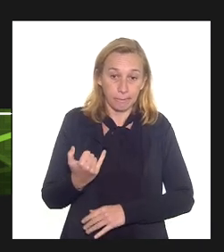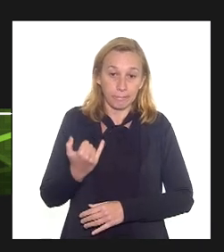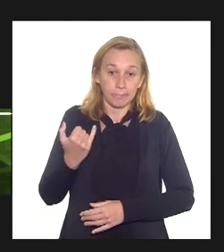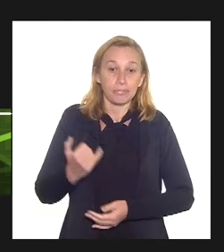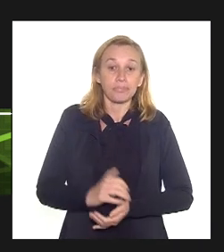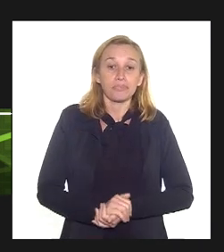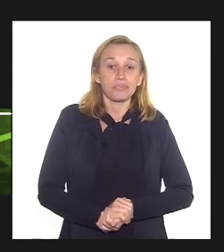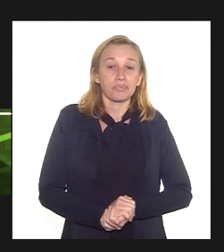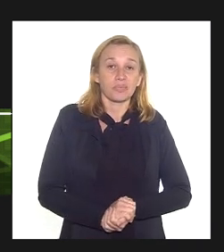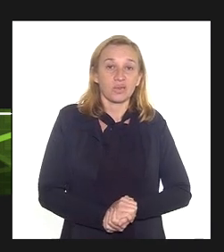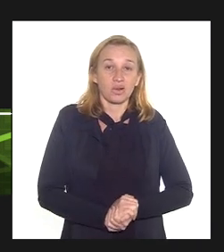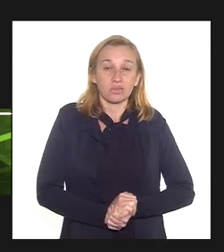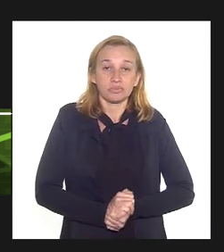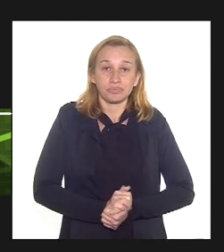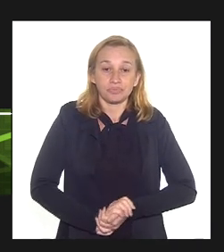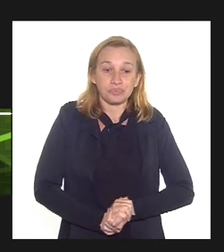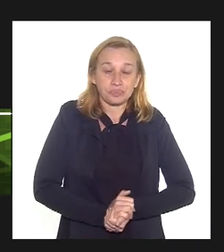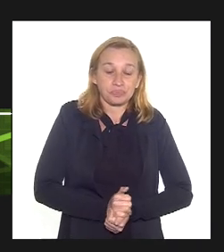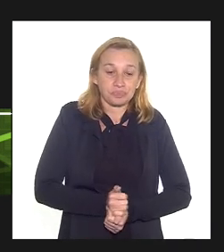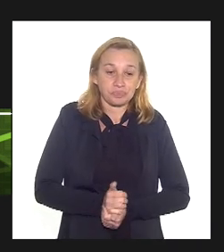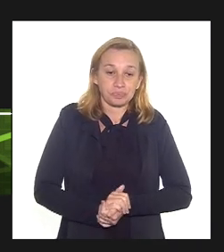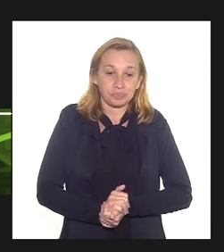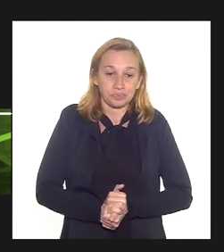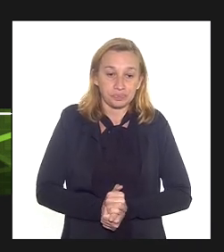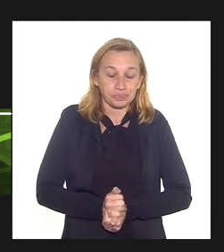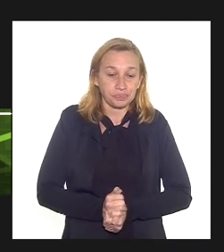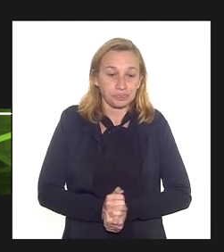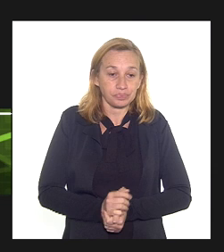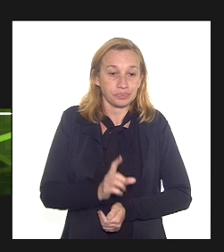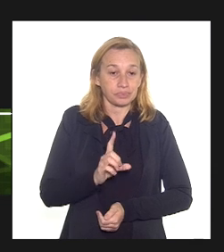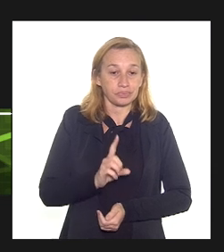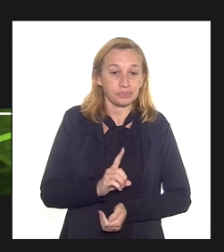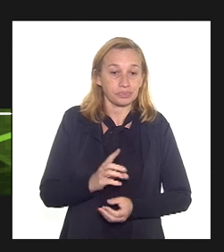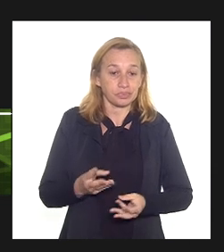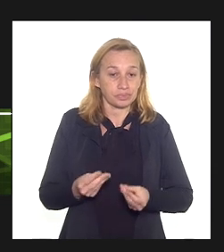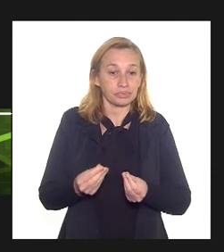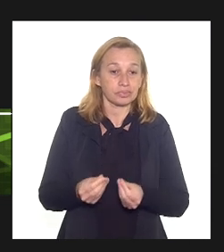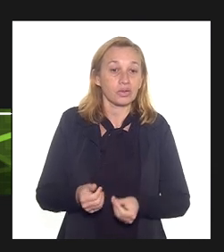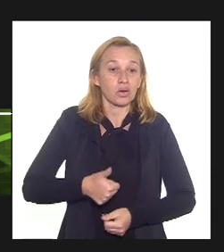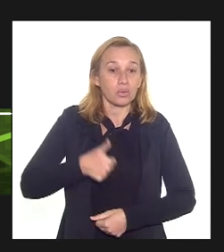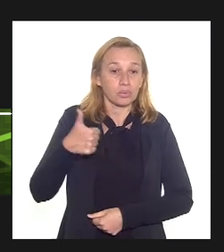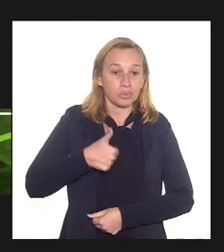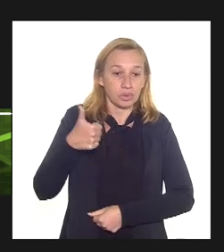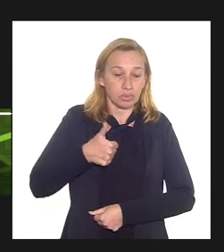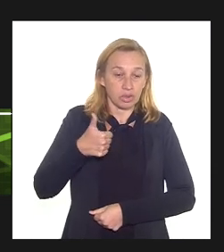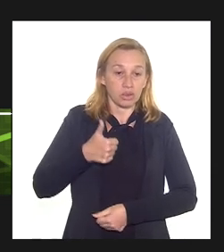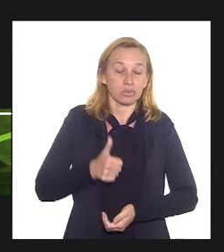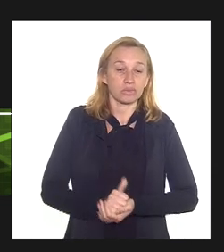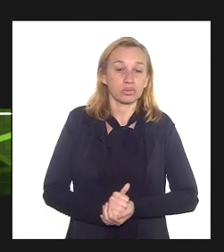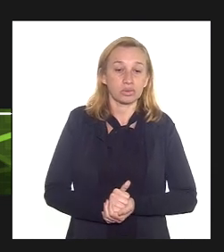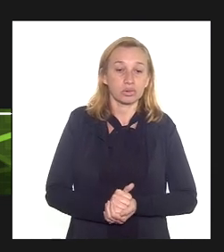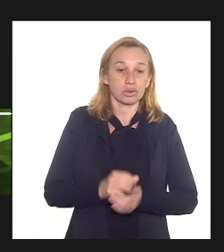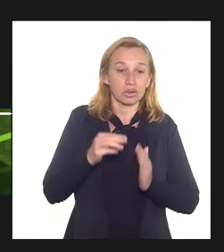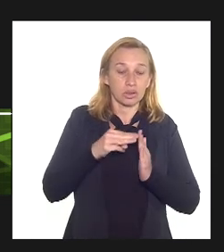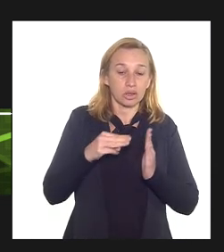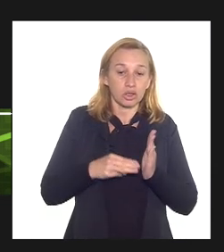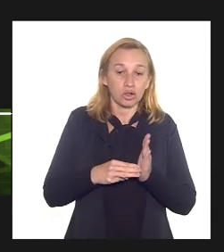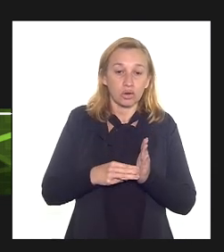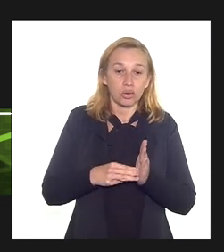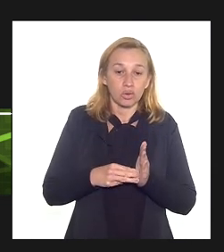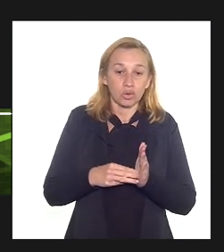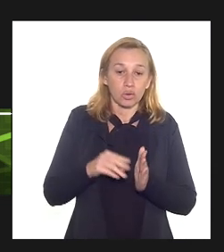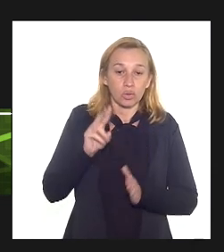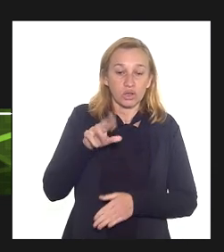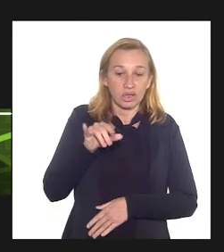para a computação da depreciação o primeiro método aí é o método de unidades produzidas